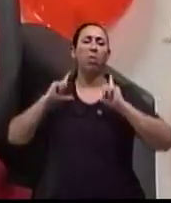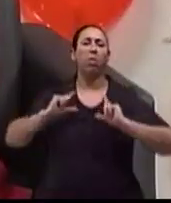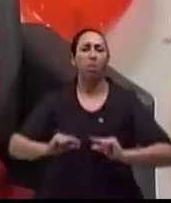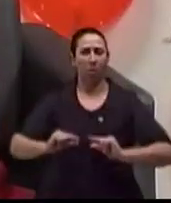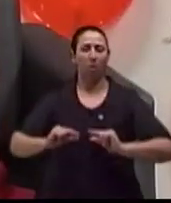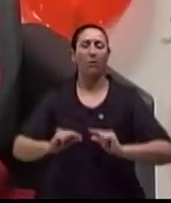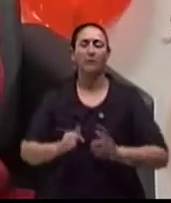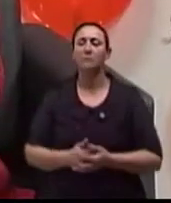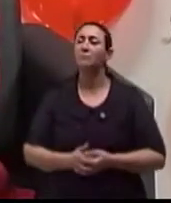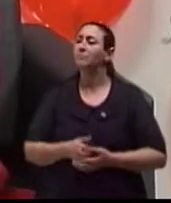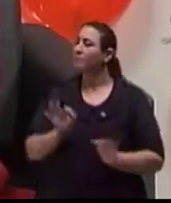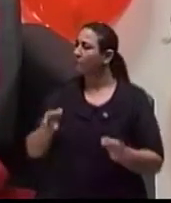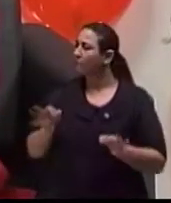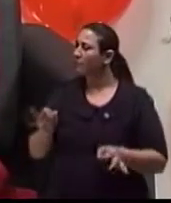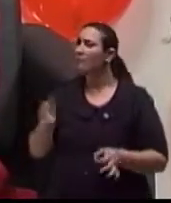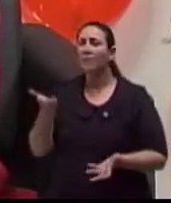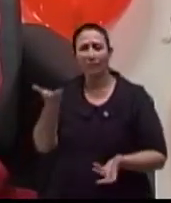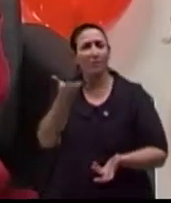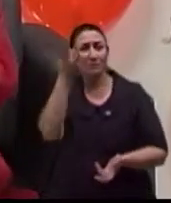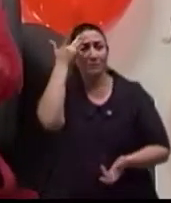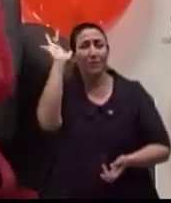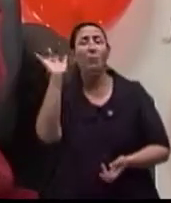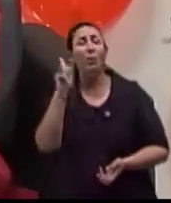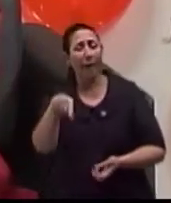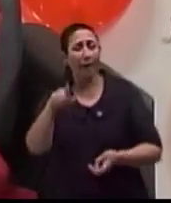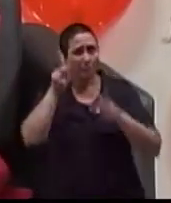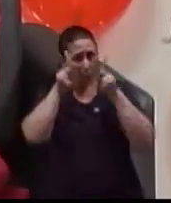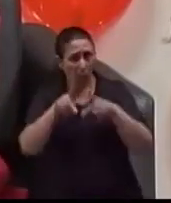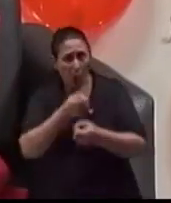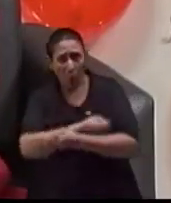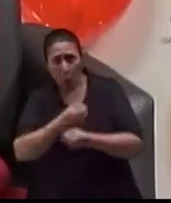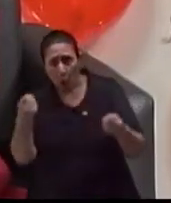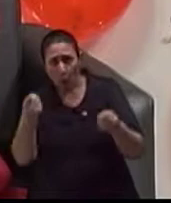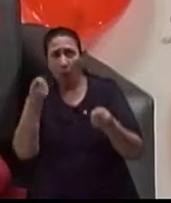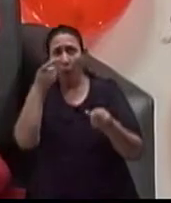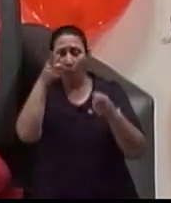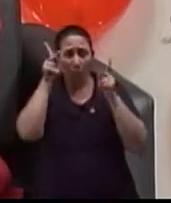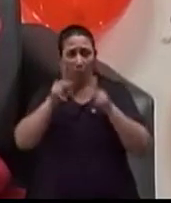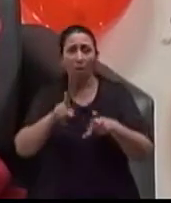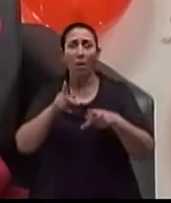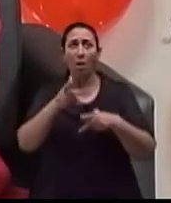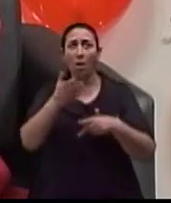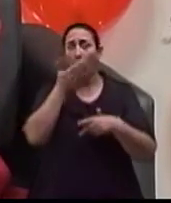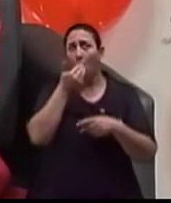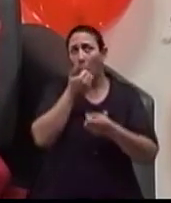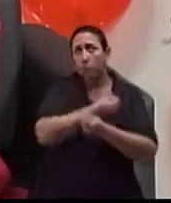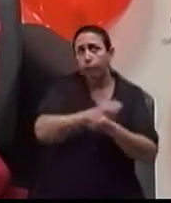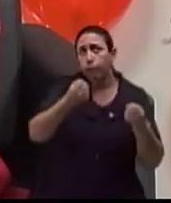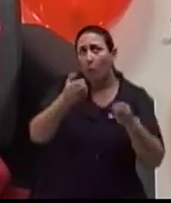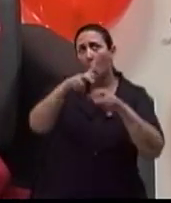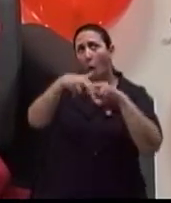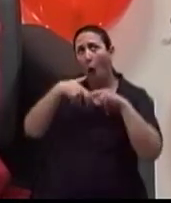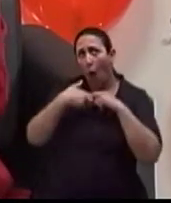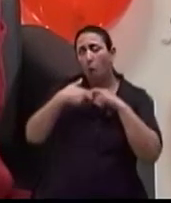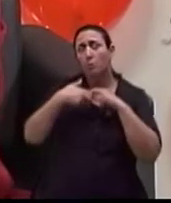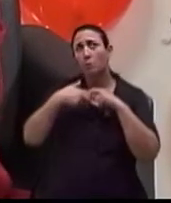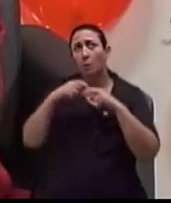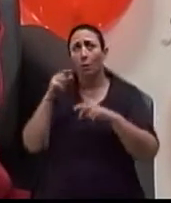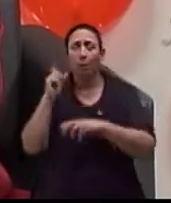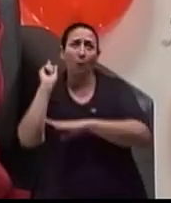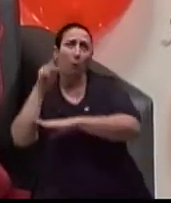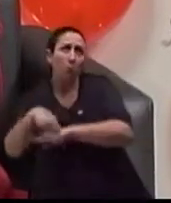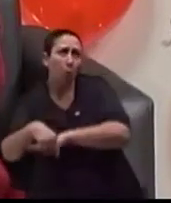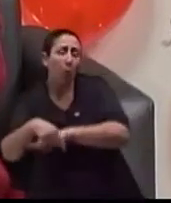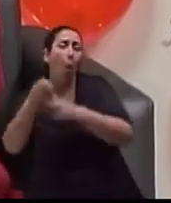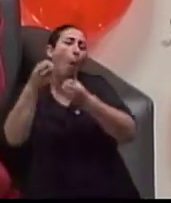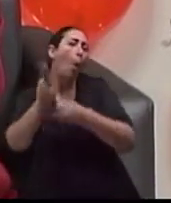percebe de que a não sabe o que chegou primeiro. Primeiro, se passou a comer mais, se passou a ficar obeso, né, ou com sobrepeso em função